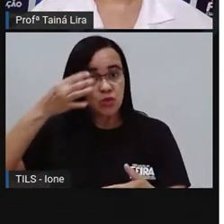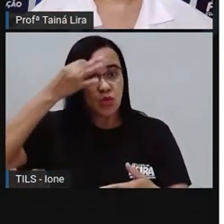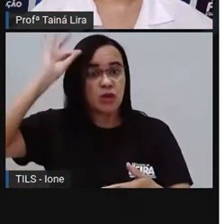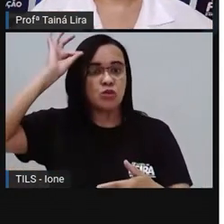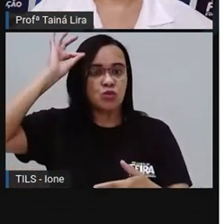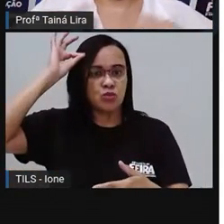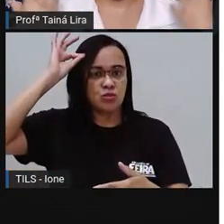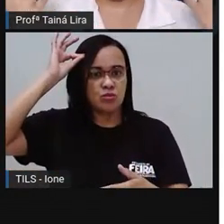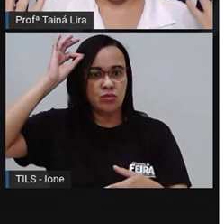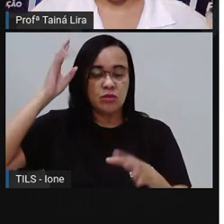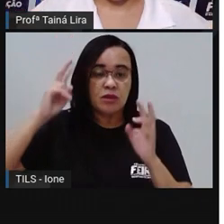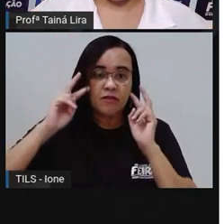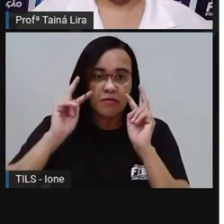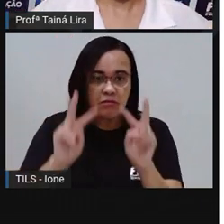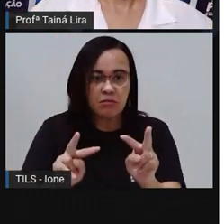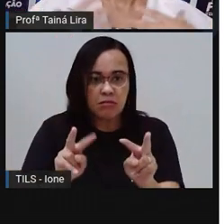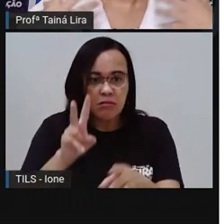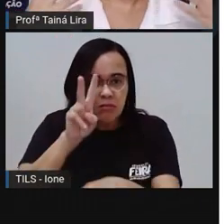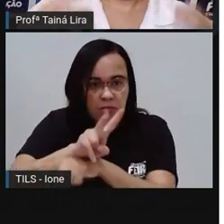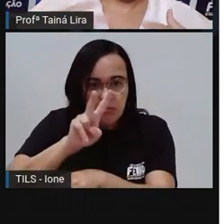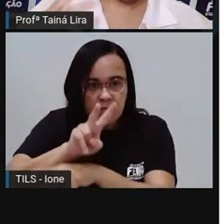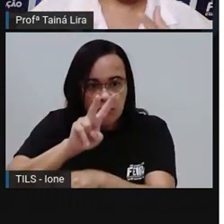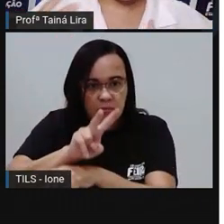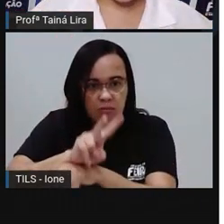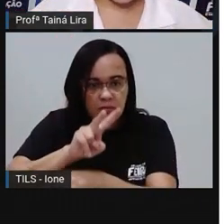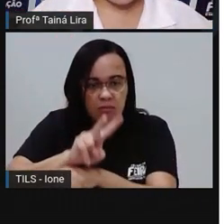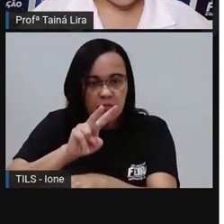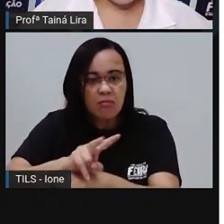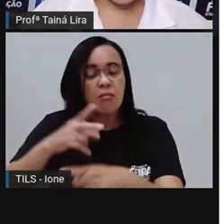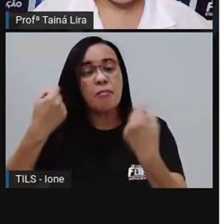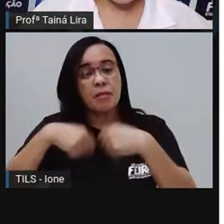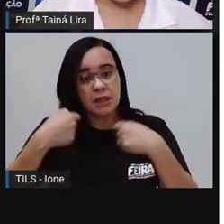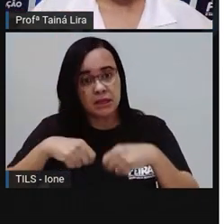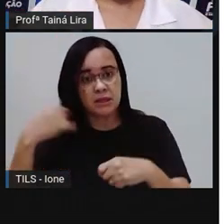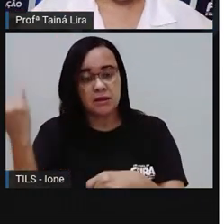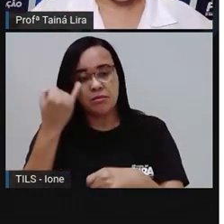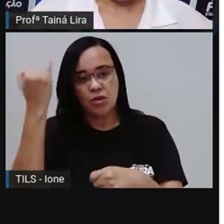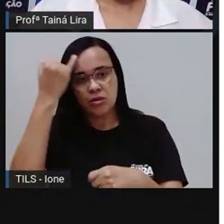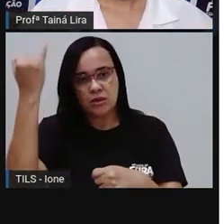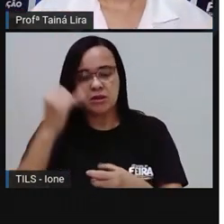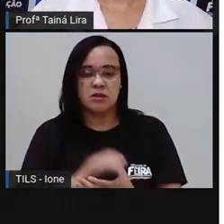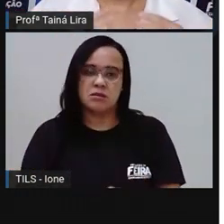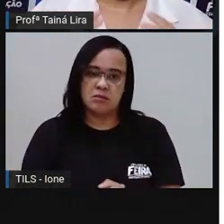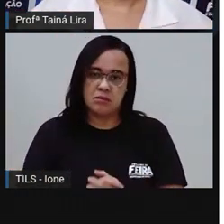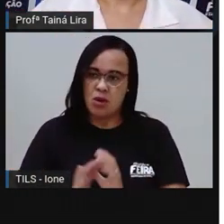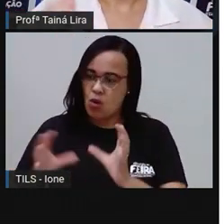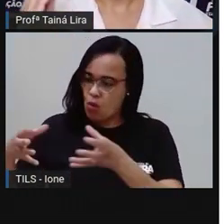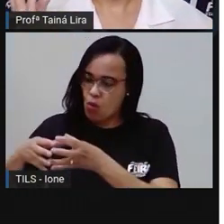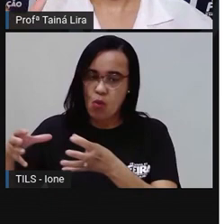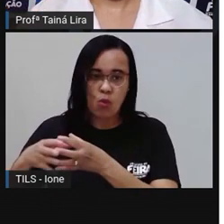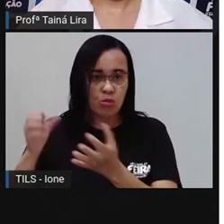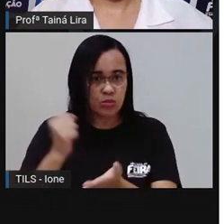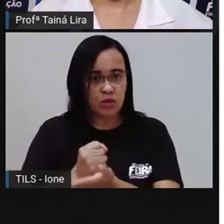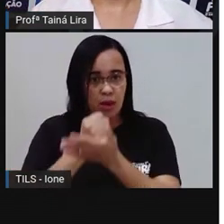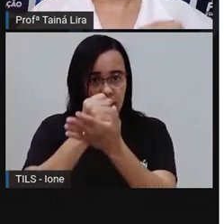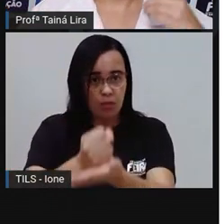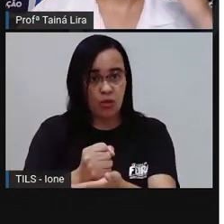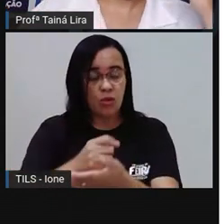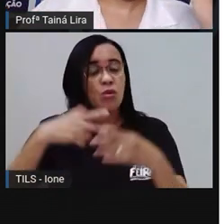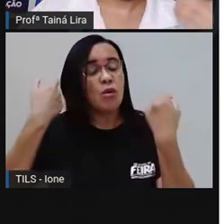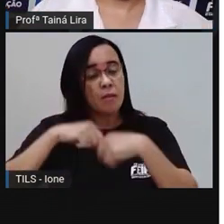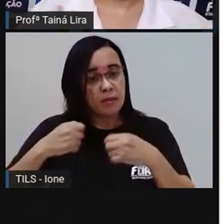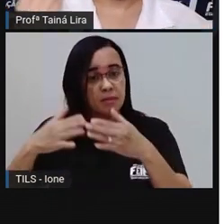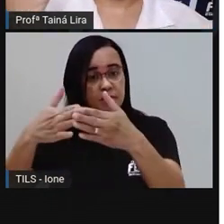Mesmo que o adulto Não faça parte ali Da sua equipe De gravação Tá? Por favor Pede a um adulto